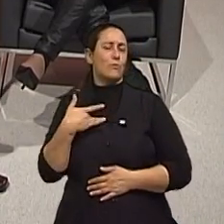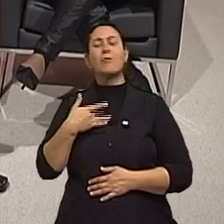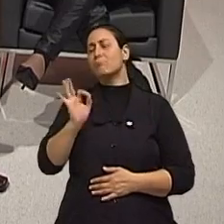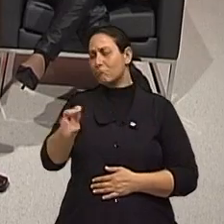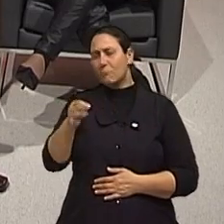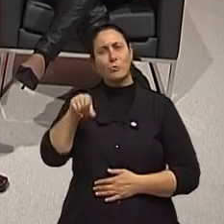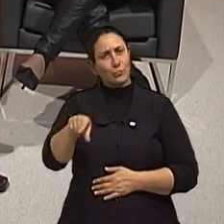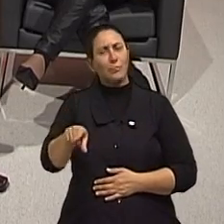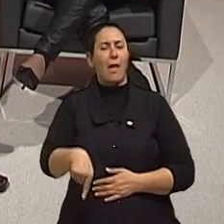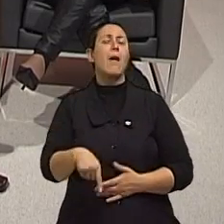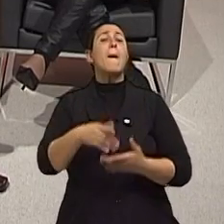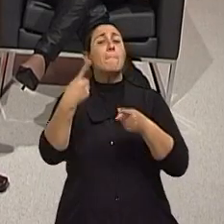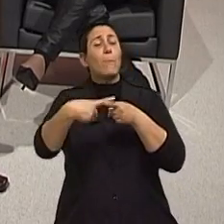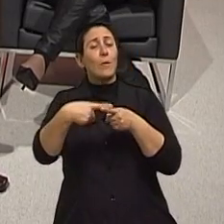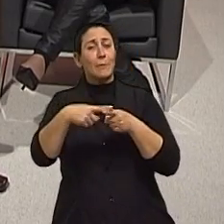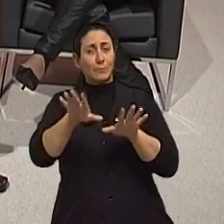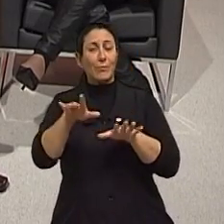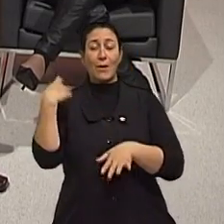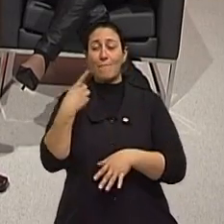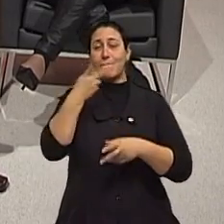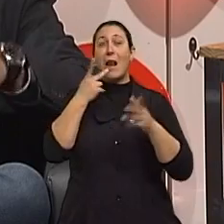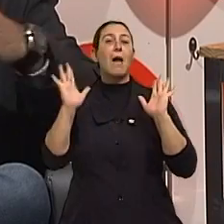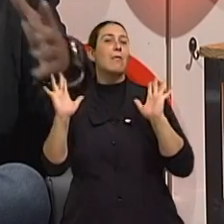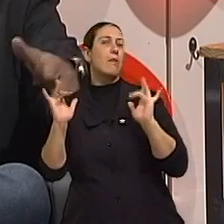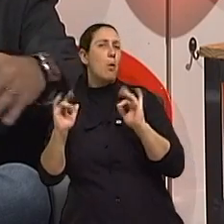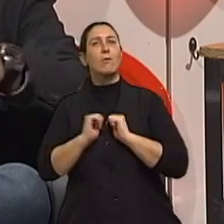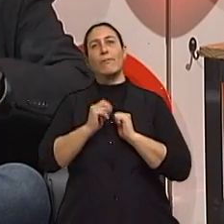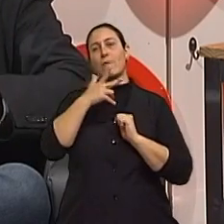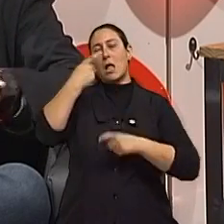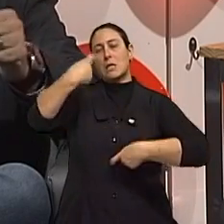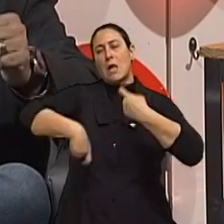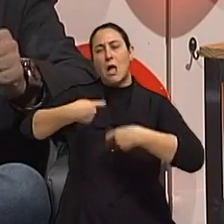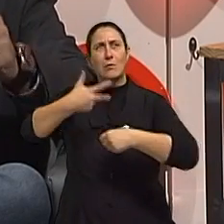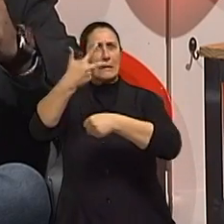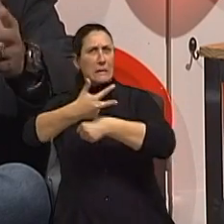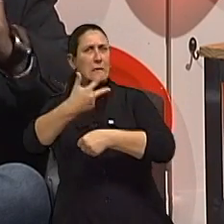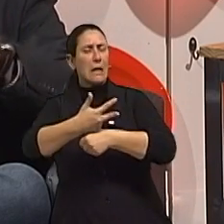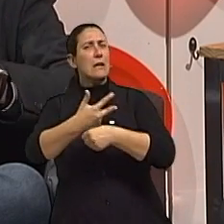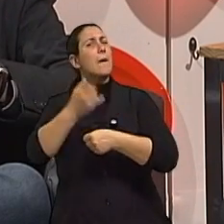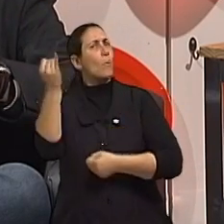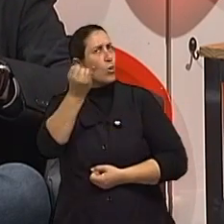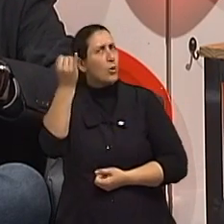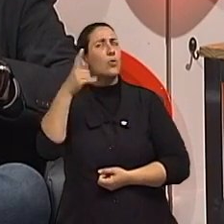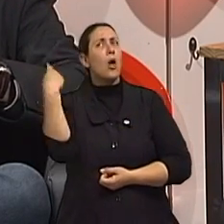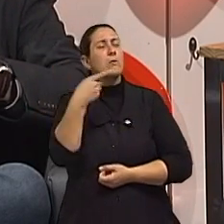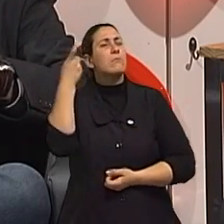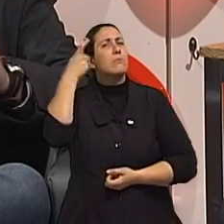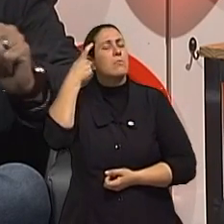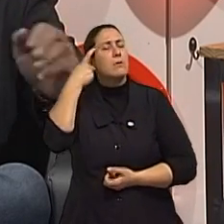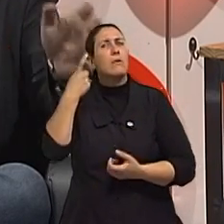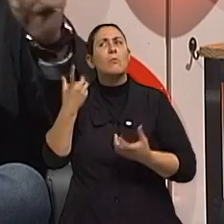com certeza. Porque quando a gente vai falar de namoro, de sexo, terceira idade, é importante que a gente pense muito